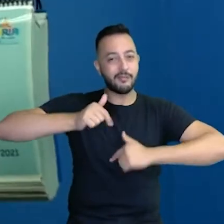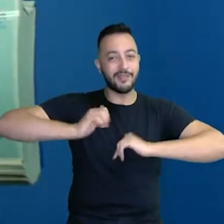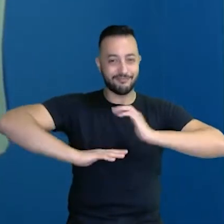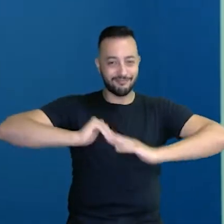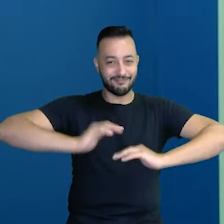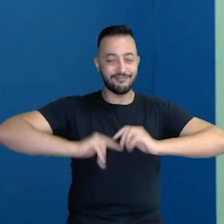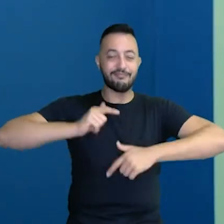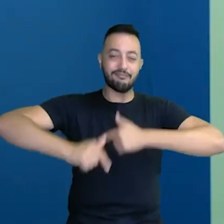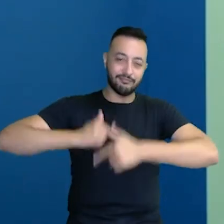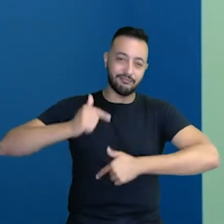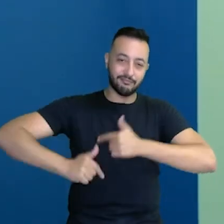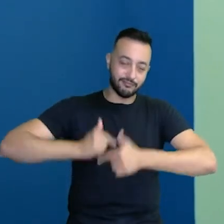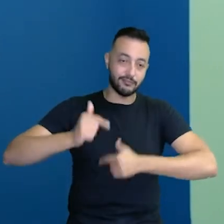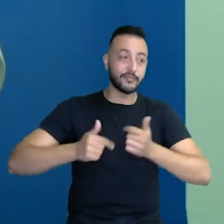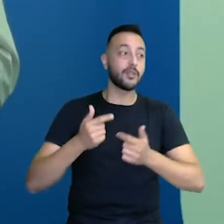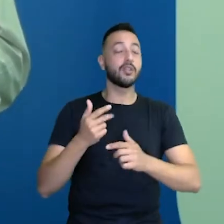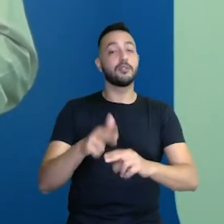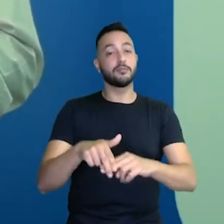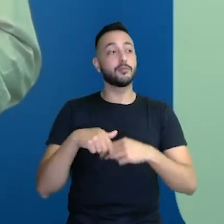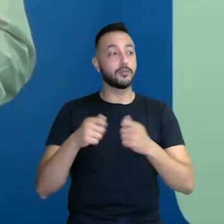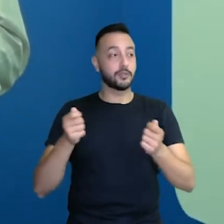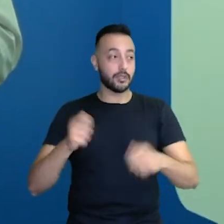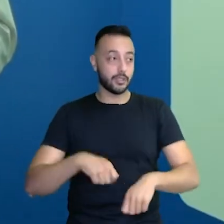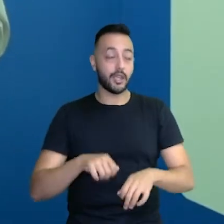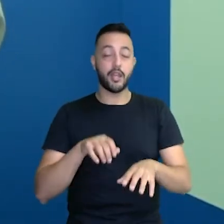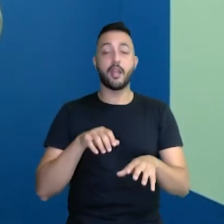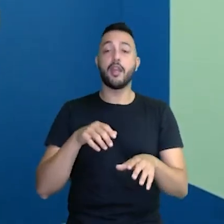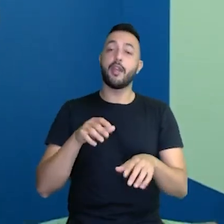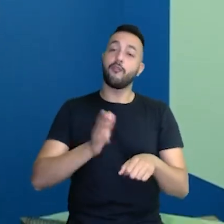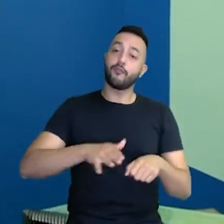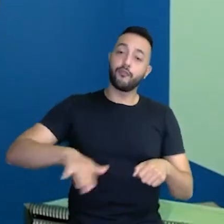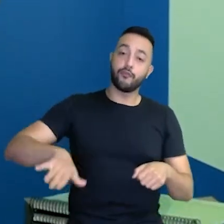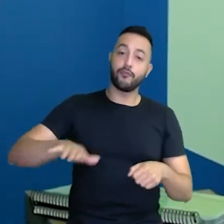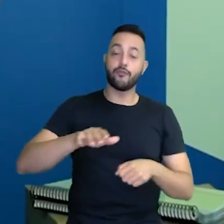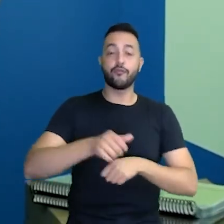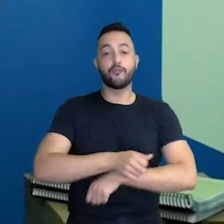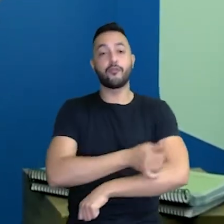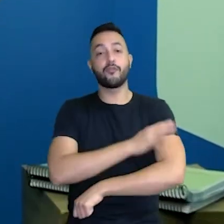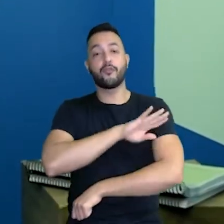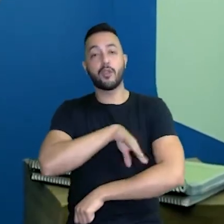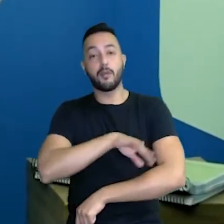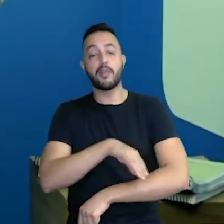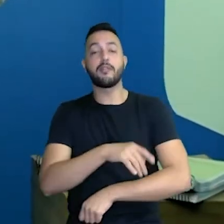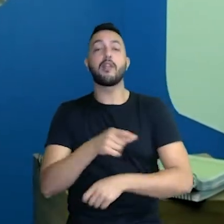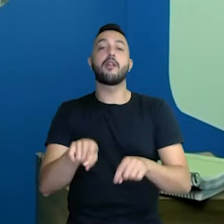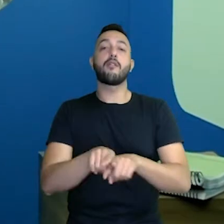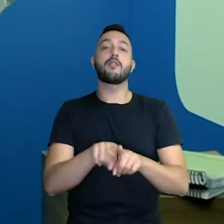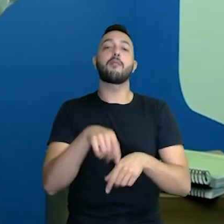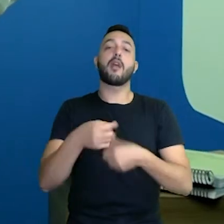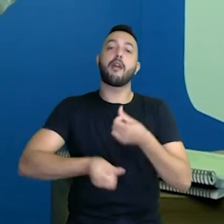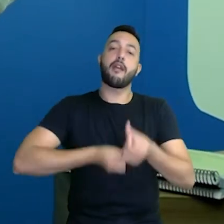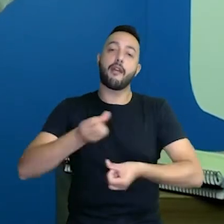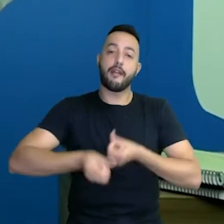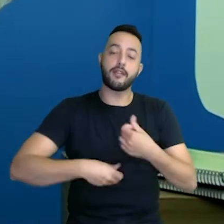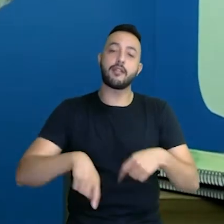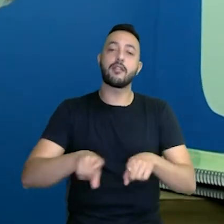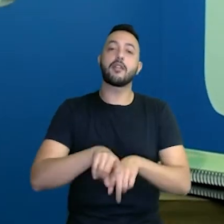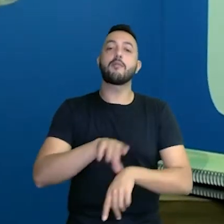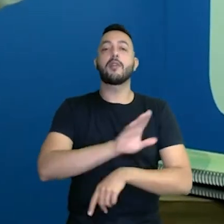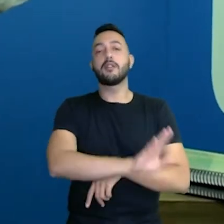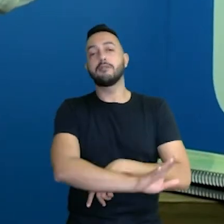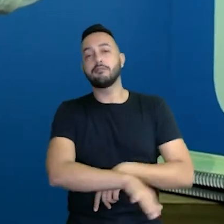termos, tanto para o ensino fundamental, um e dois, a EJA, como para o ensino infantil,